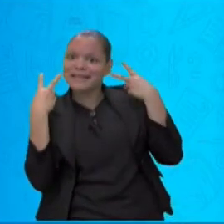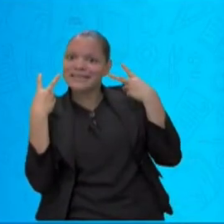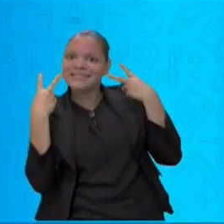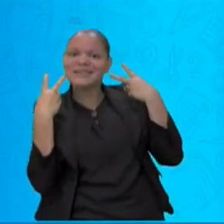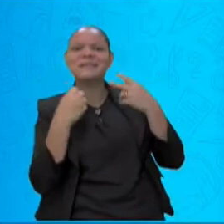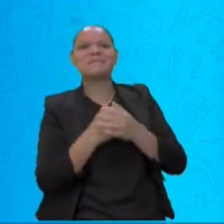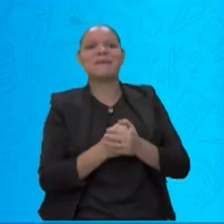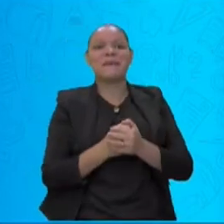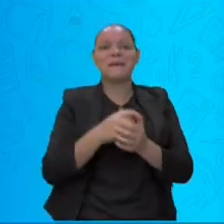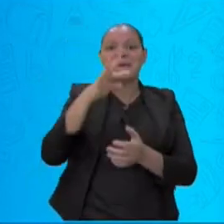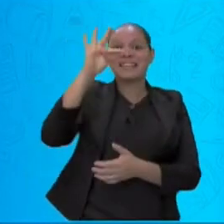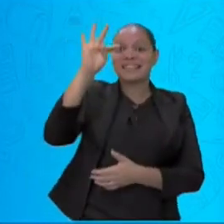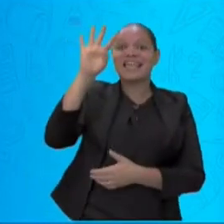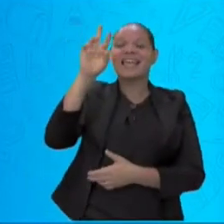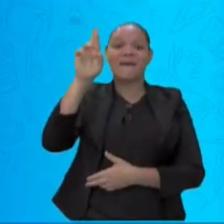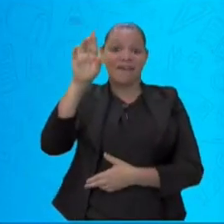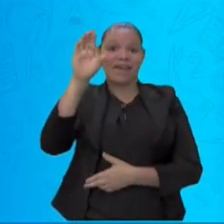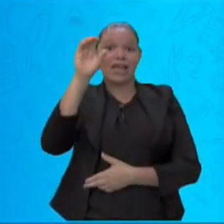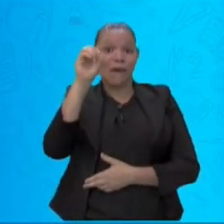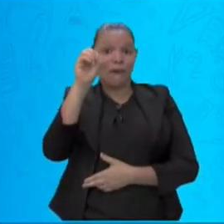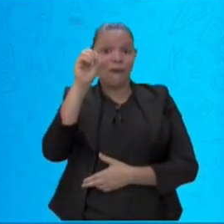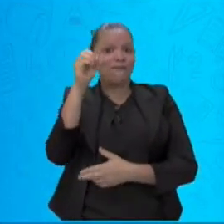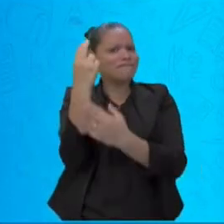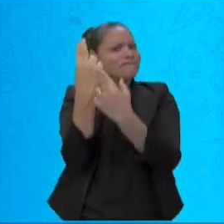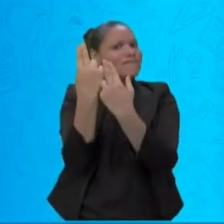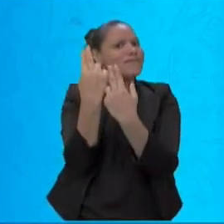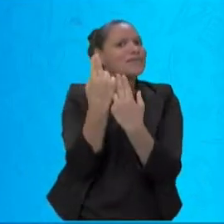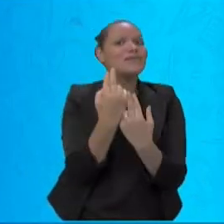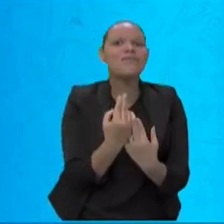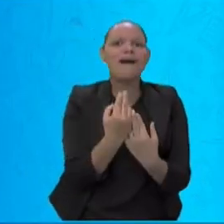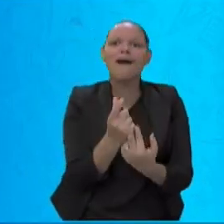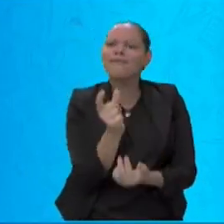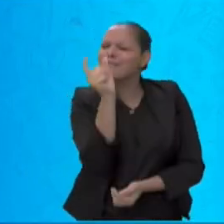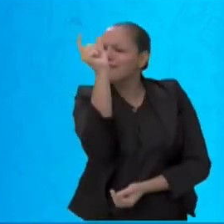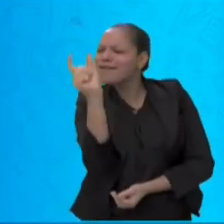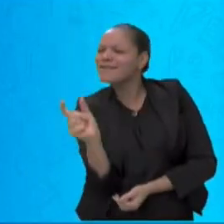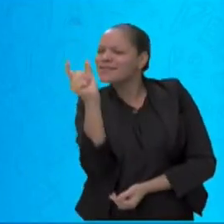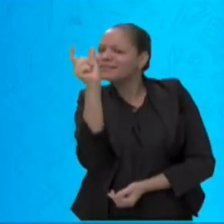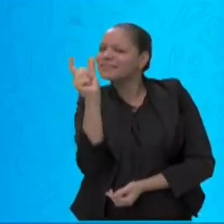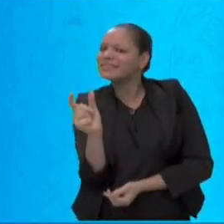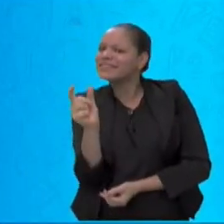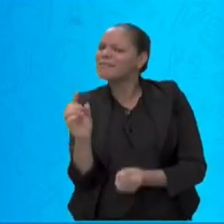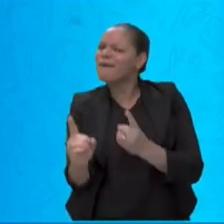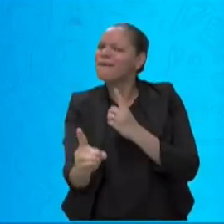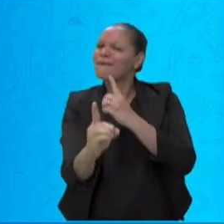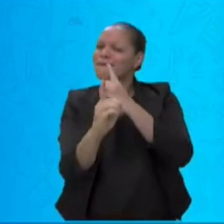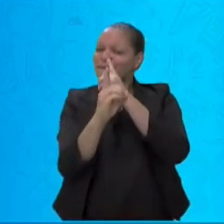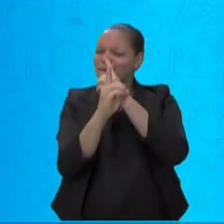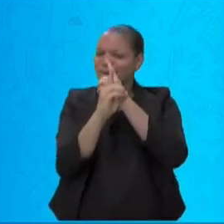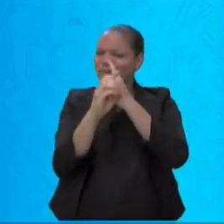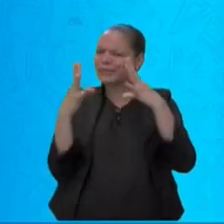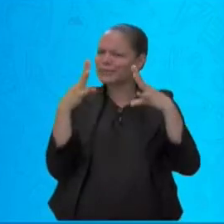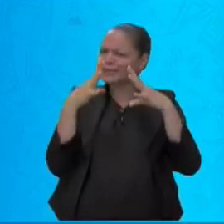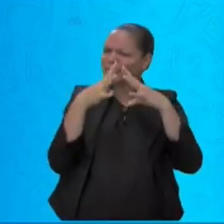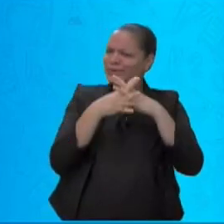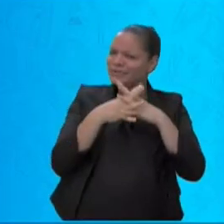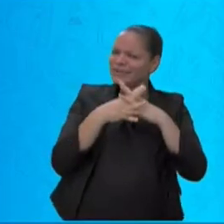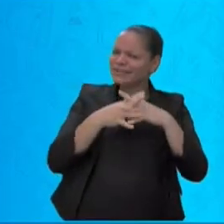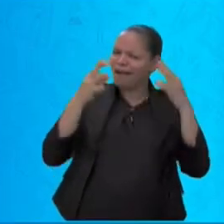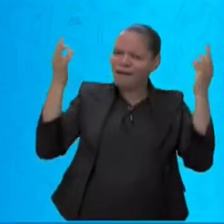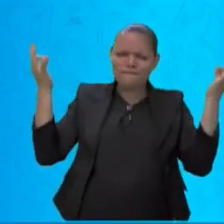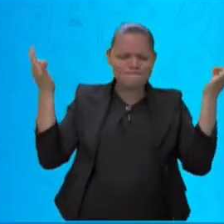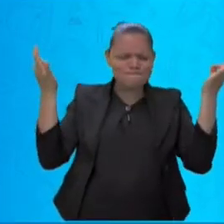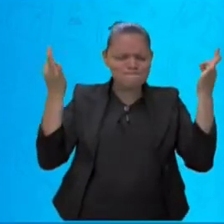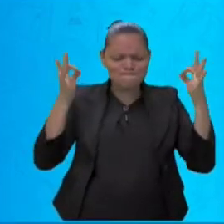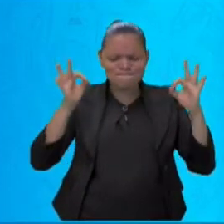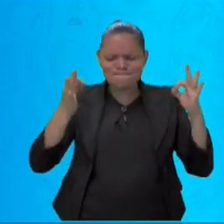mesma sílaba. Assim, temos um encontro consonantal perfeito. Vamos de novo? O